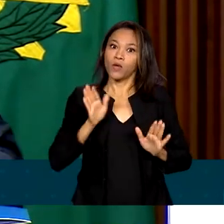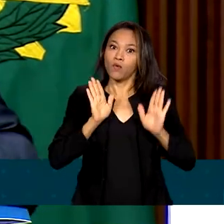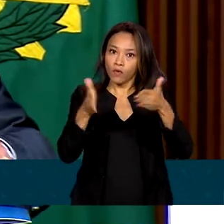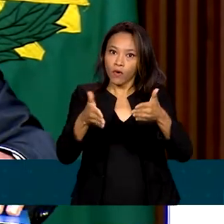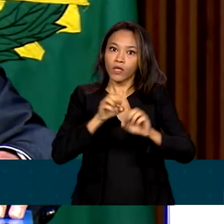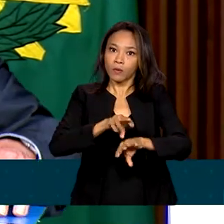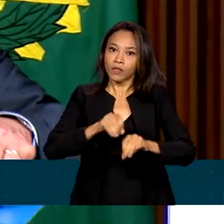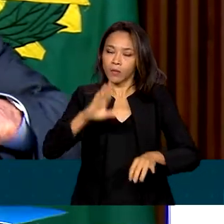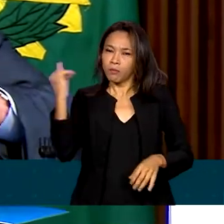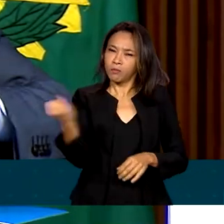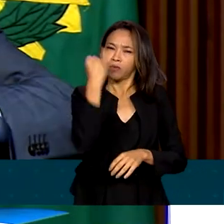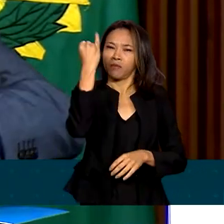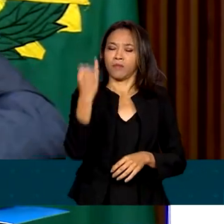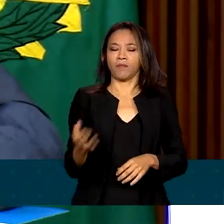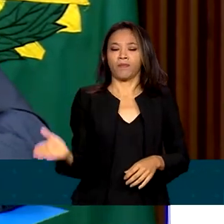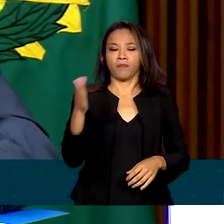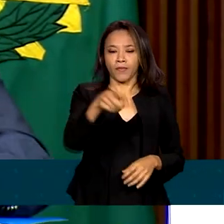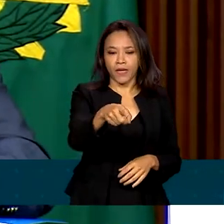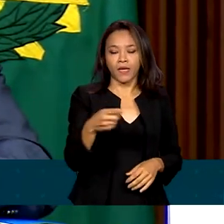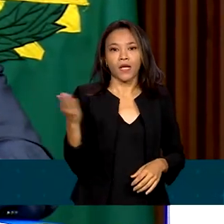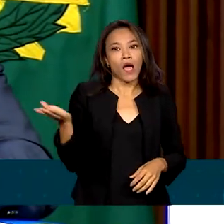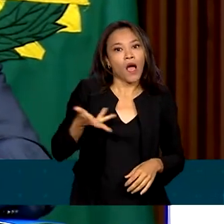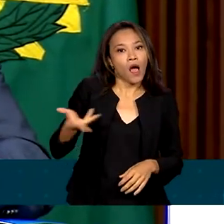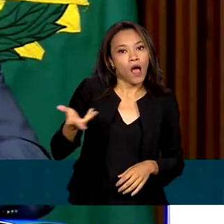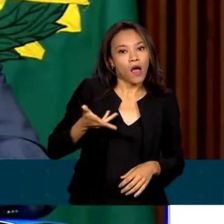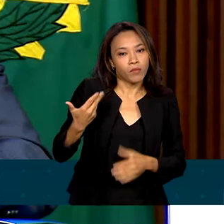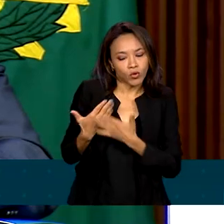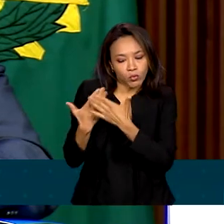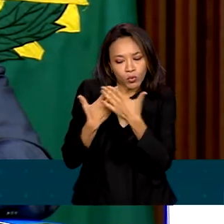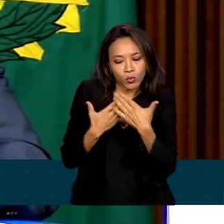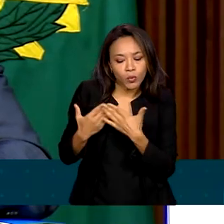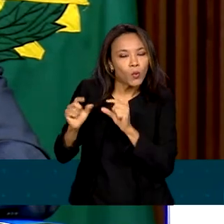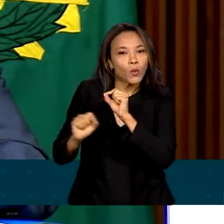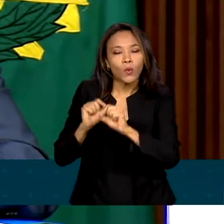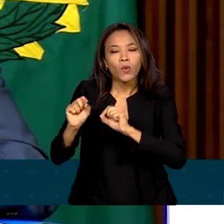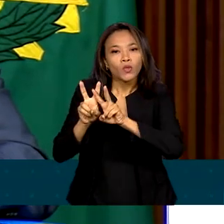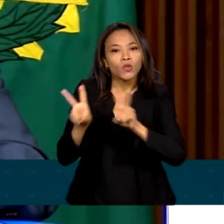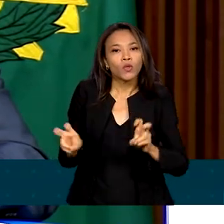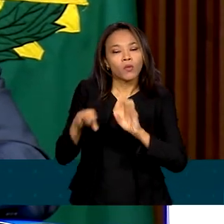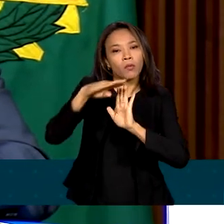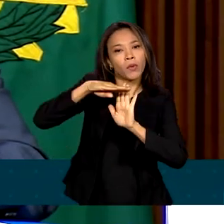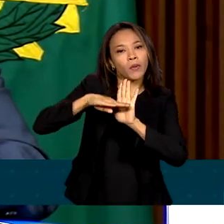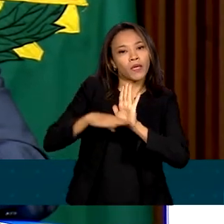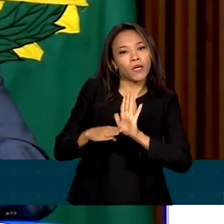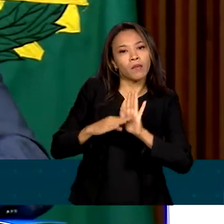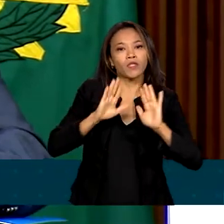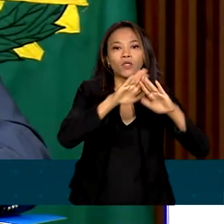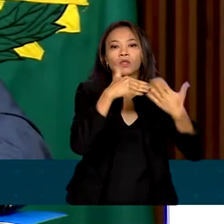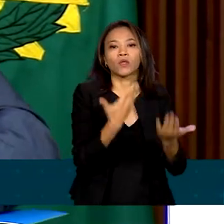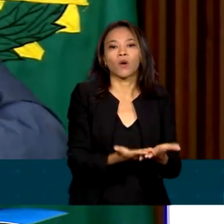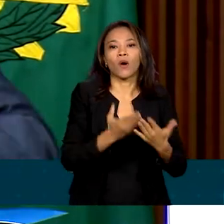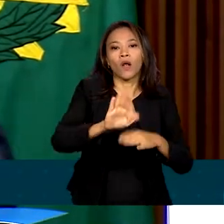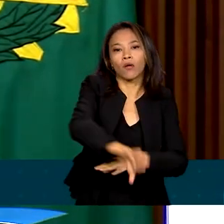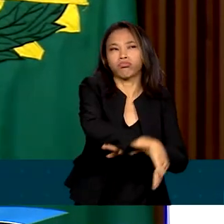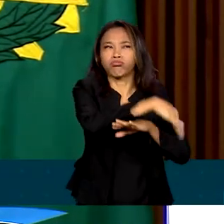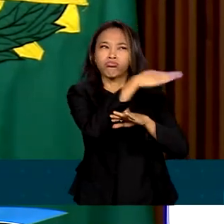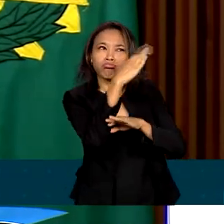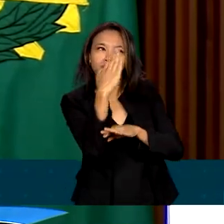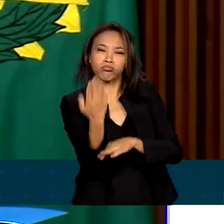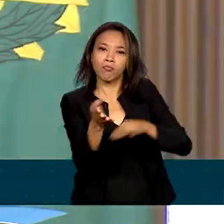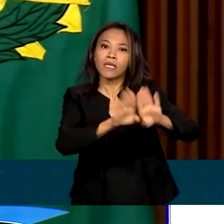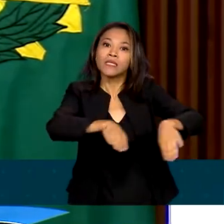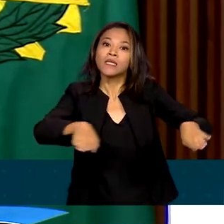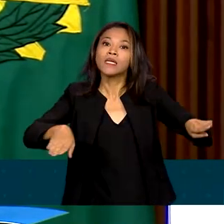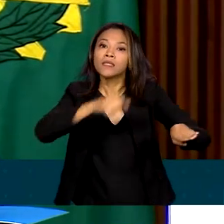trabalhando na perspectiva de logo, logo poder anunciar o grande programa de escola integral para as crianças